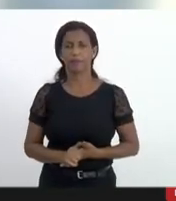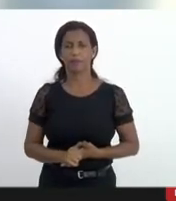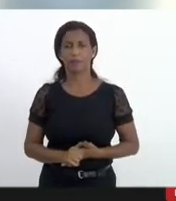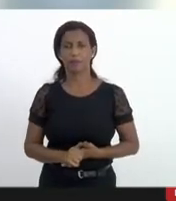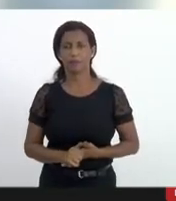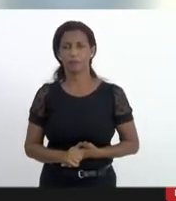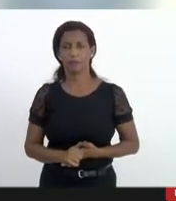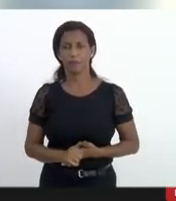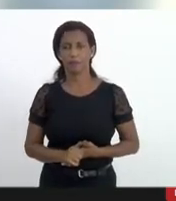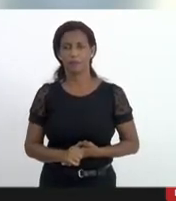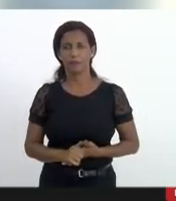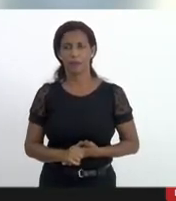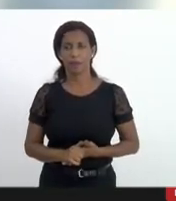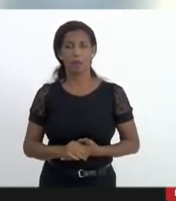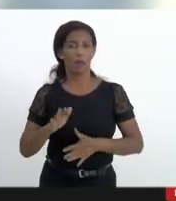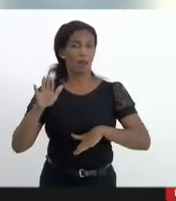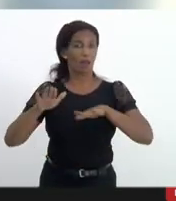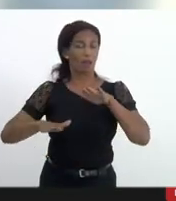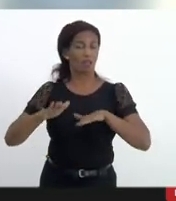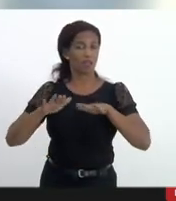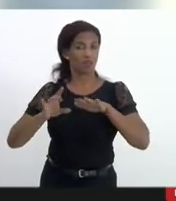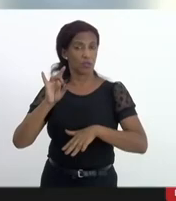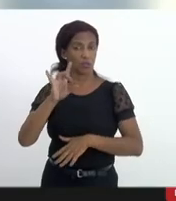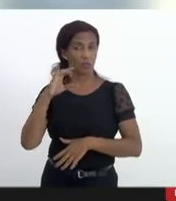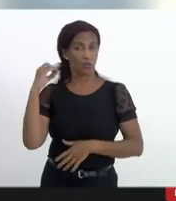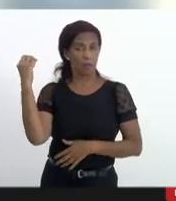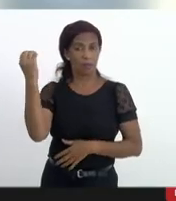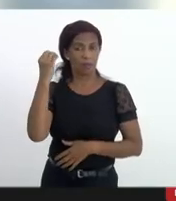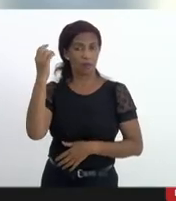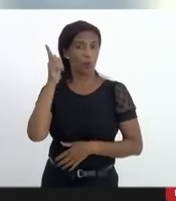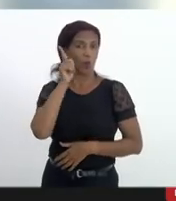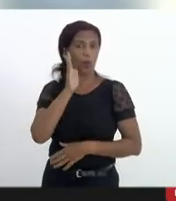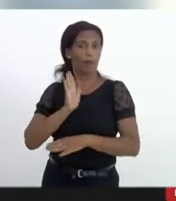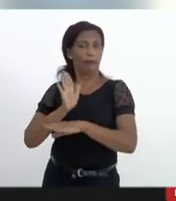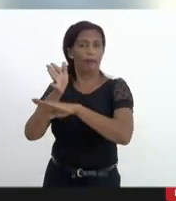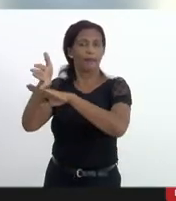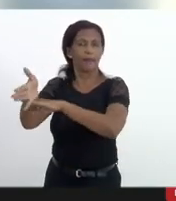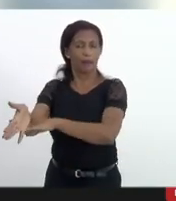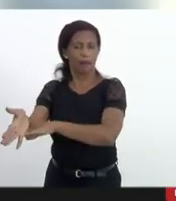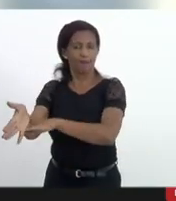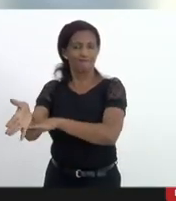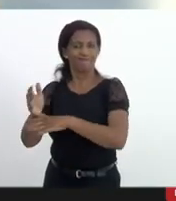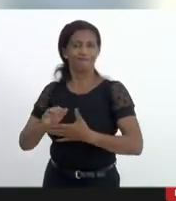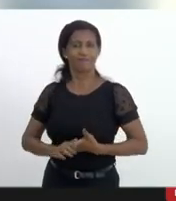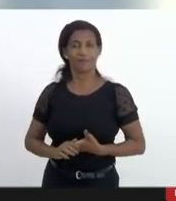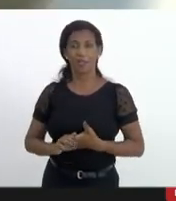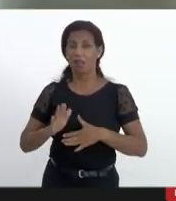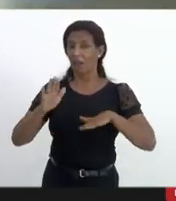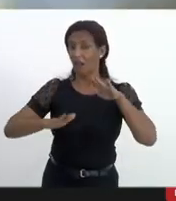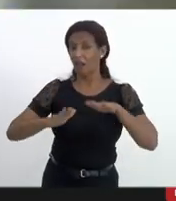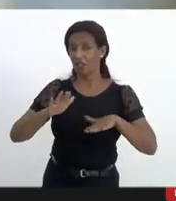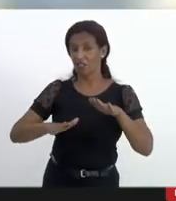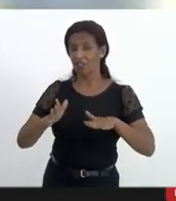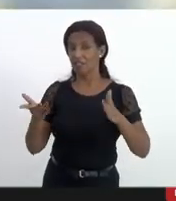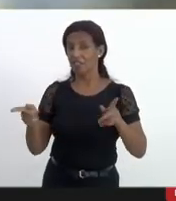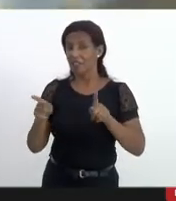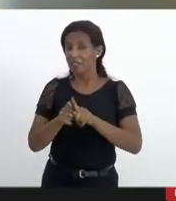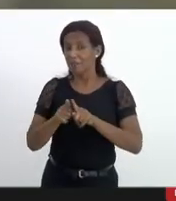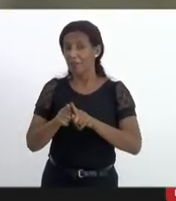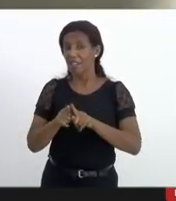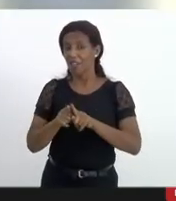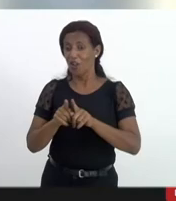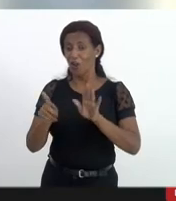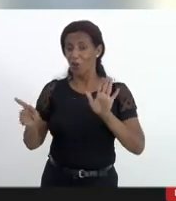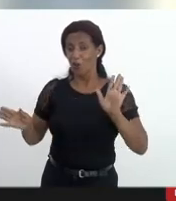em que não há o PP às vezes só a patrulha consegue entrar para cumprir aquela determinada missão e às vezes até o tribunal do tráfico não sabe